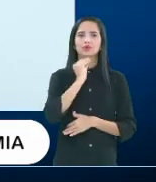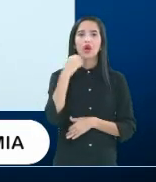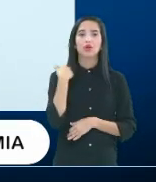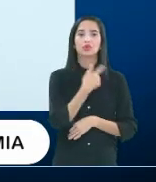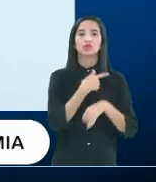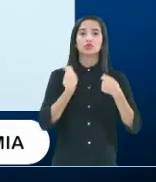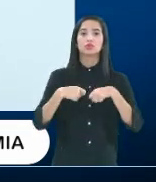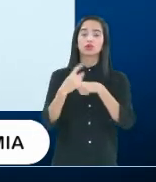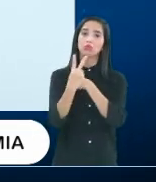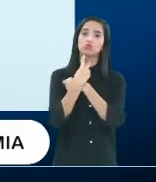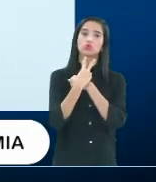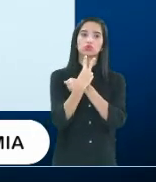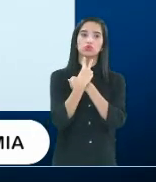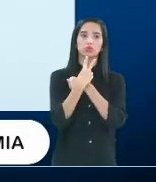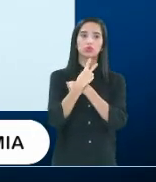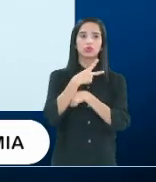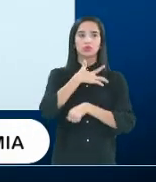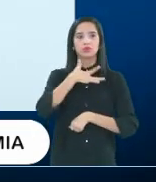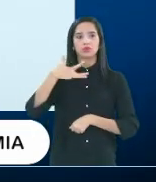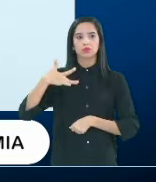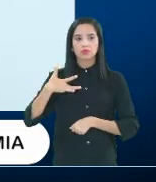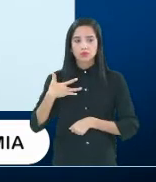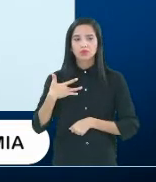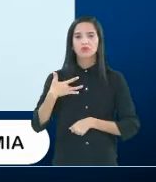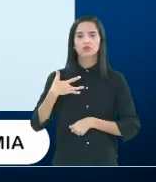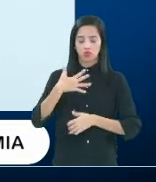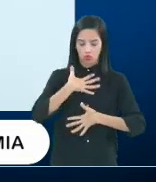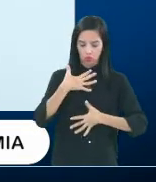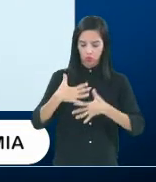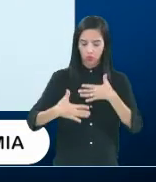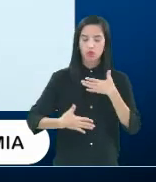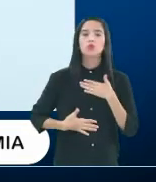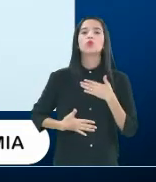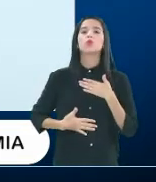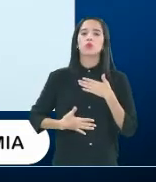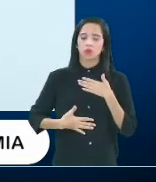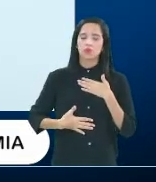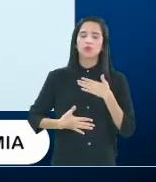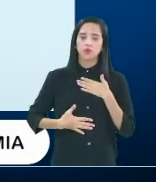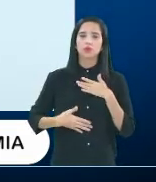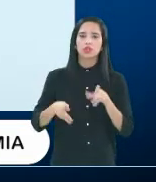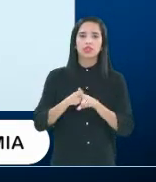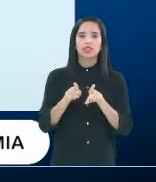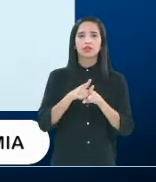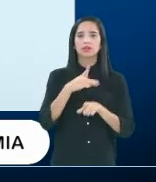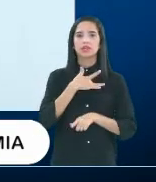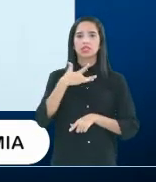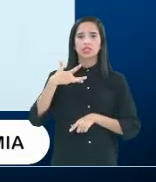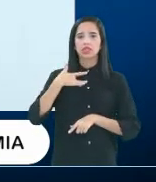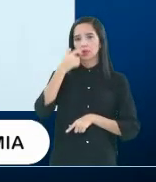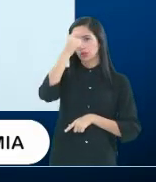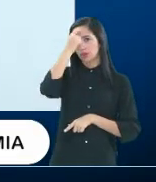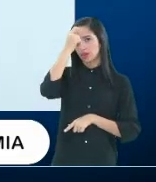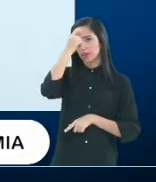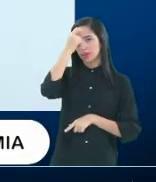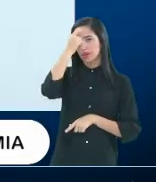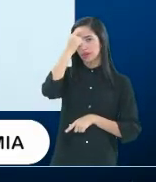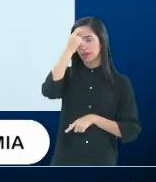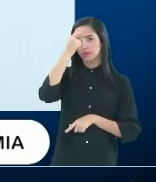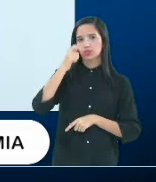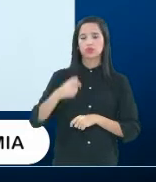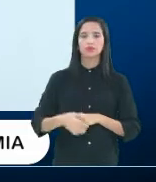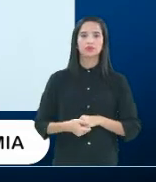cuidar da saúde física, né? E da nossa saúde emocional, da nossa saúde psíquica,